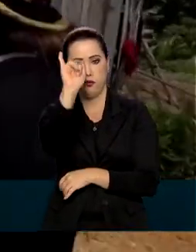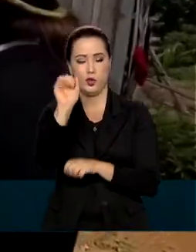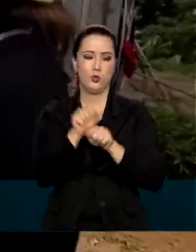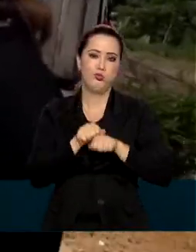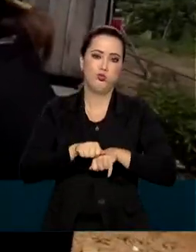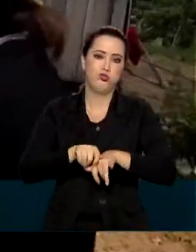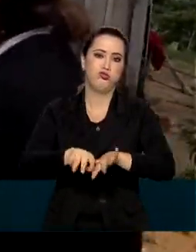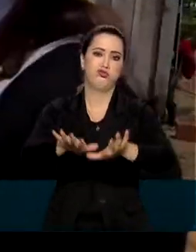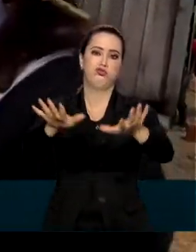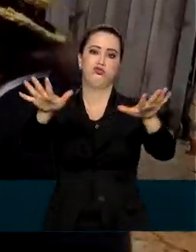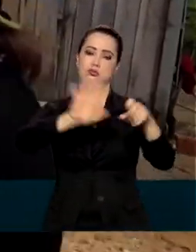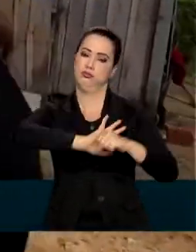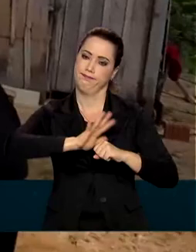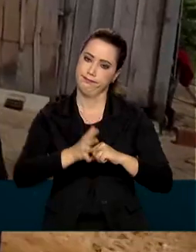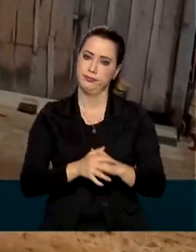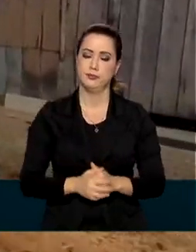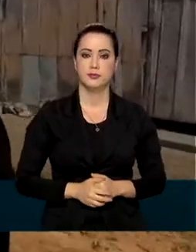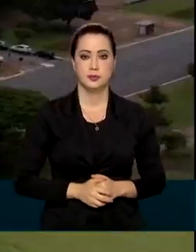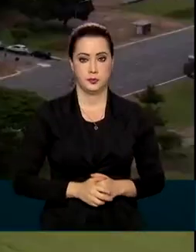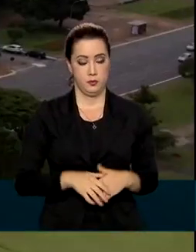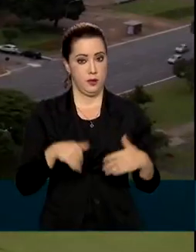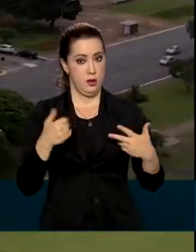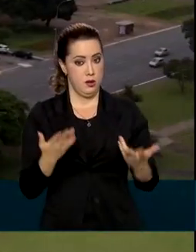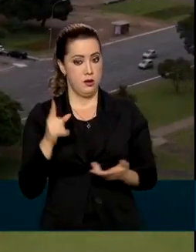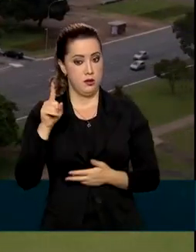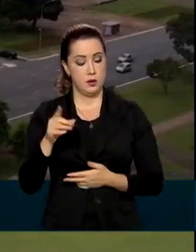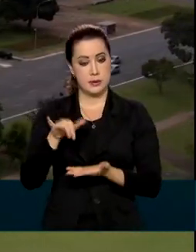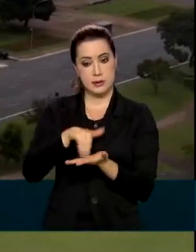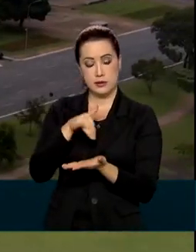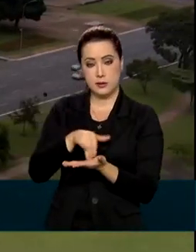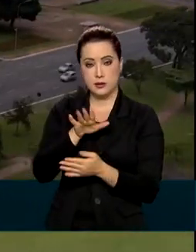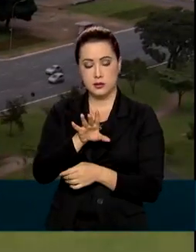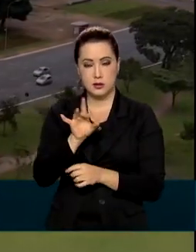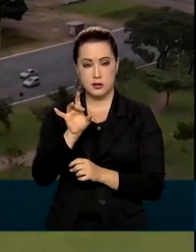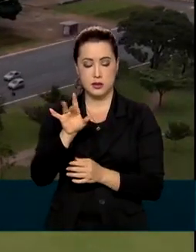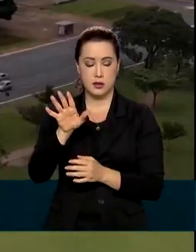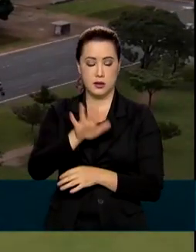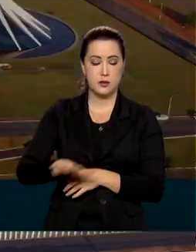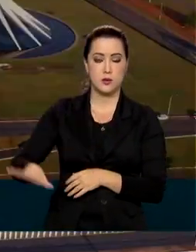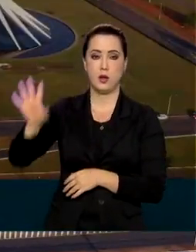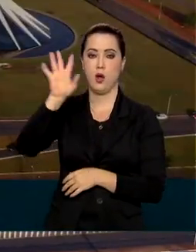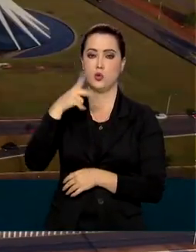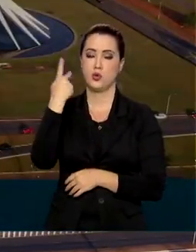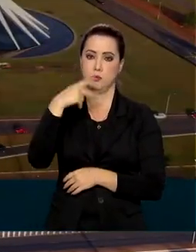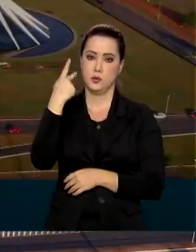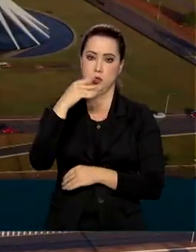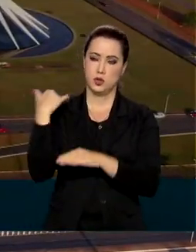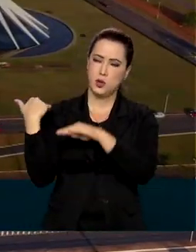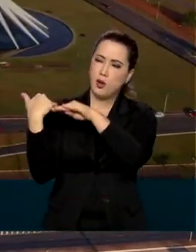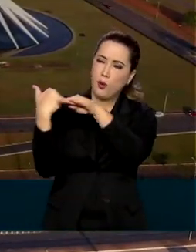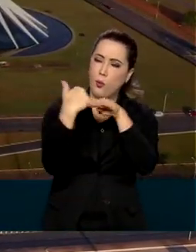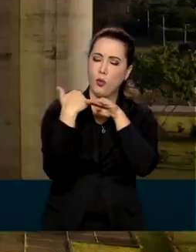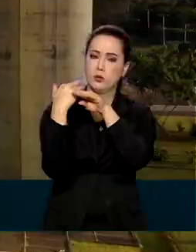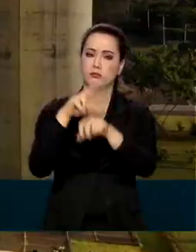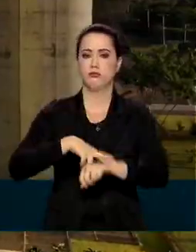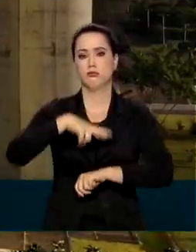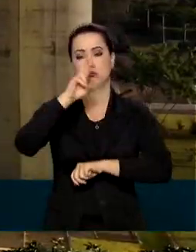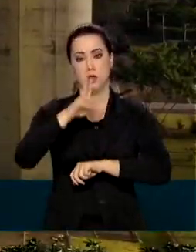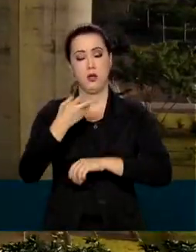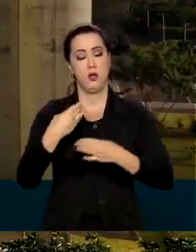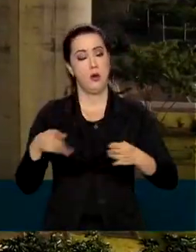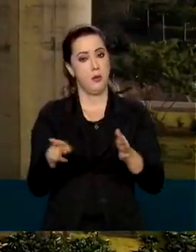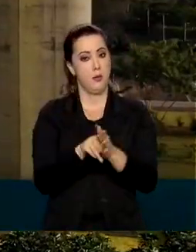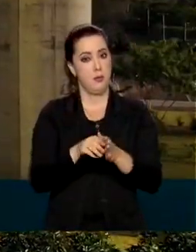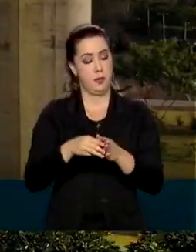proliferação do novo coronavírus. A Secretaria Nacional de Políticas de Promoção da Igualdade Racial do